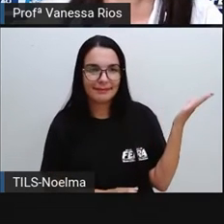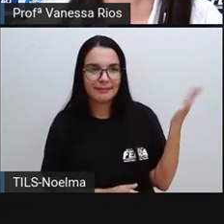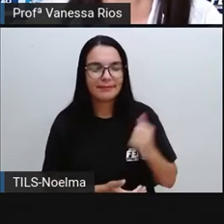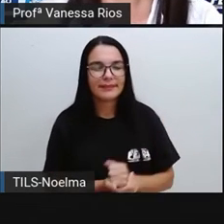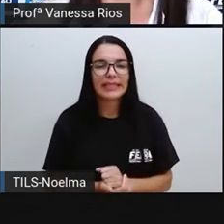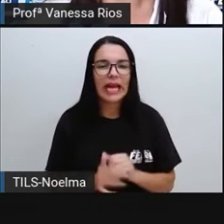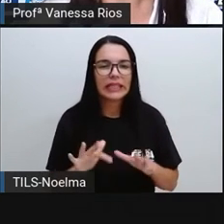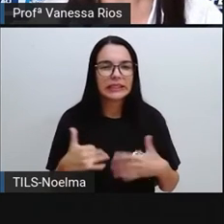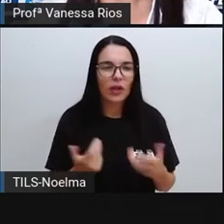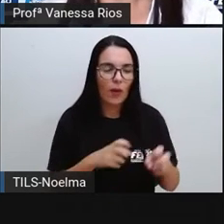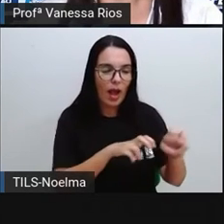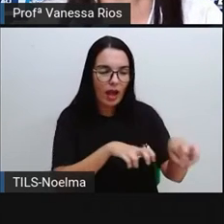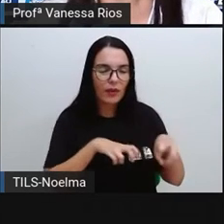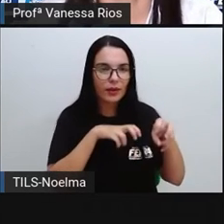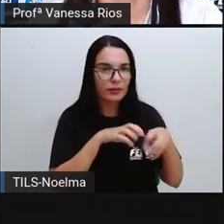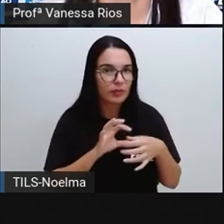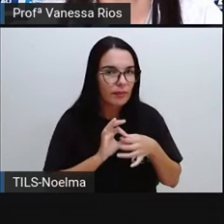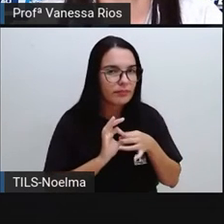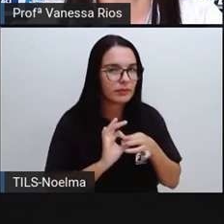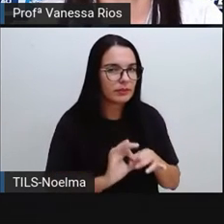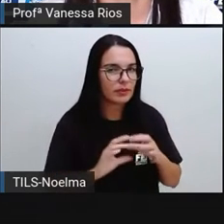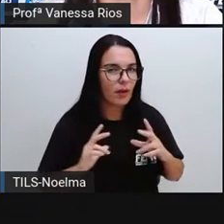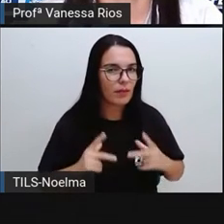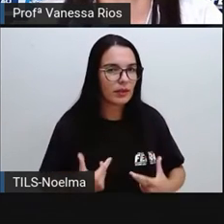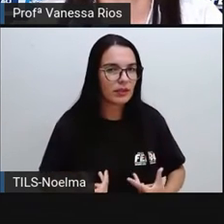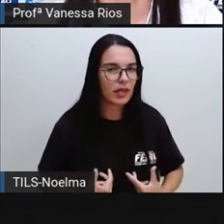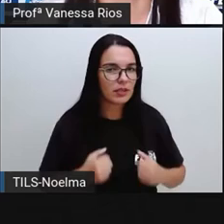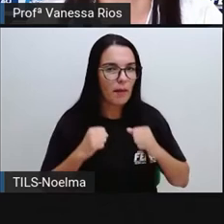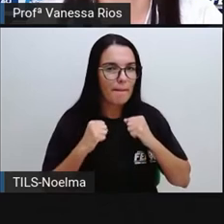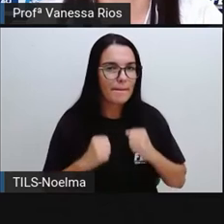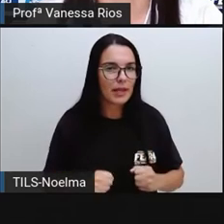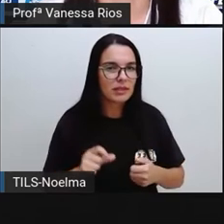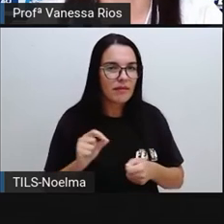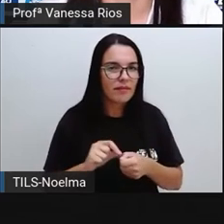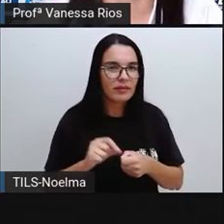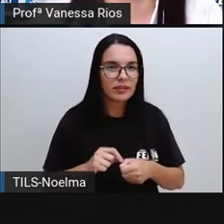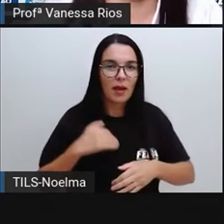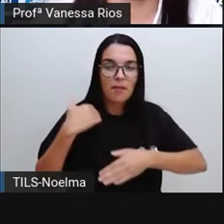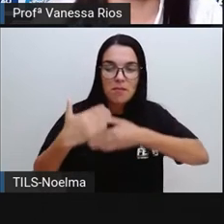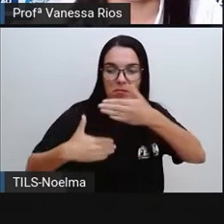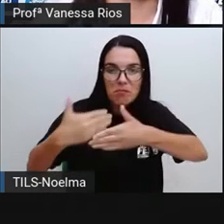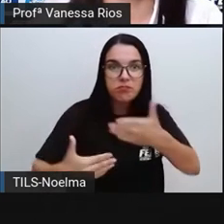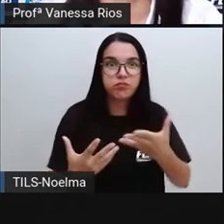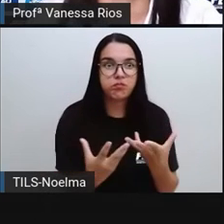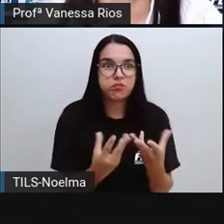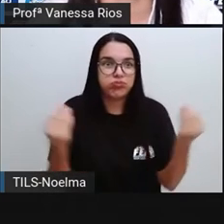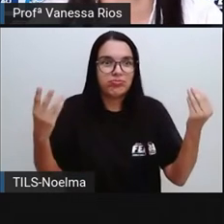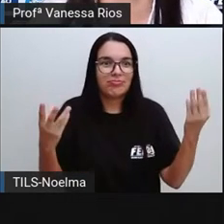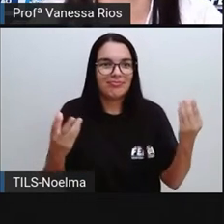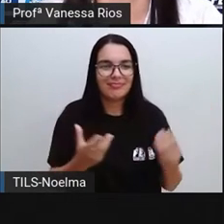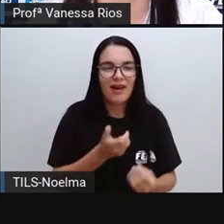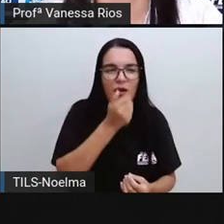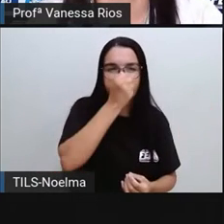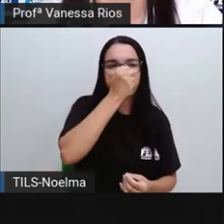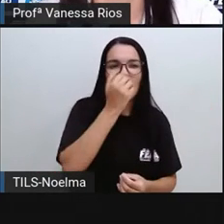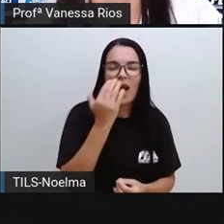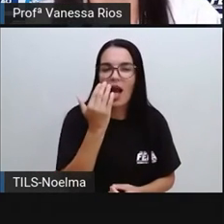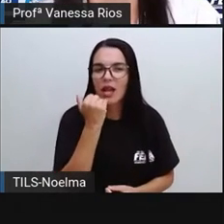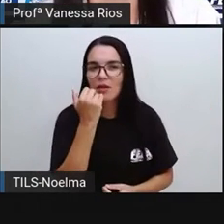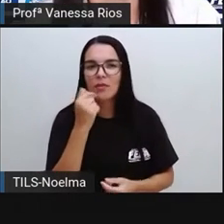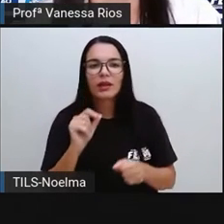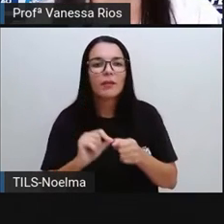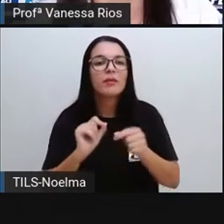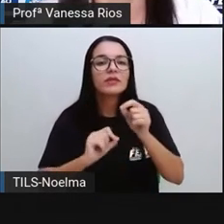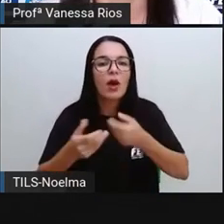A agricultura permitiu que a humanidade pudesse produzir excedentes de alimentos, o que possibilitou a troca de